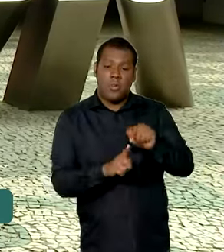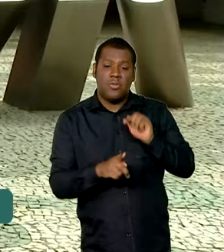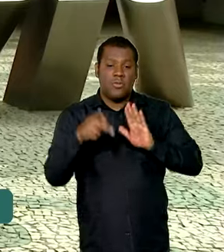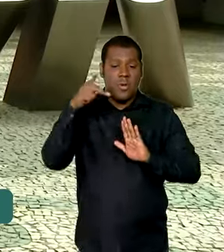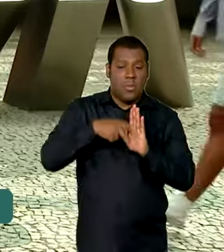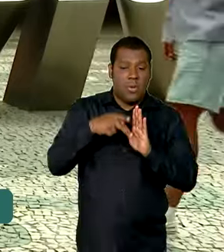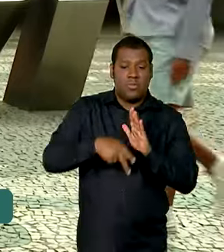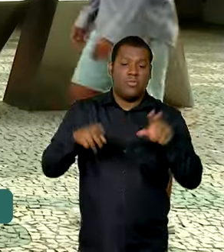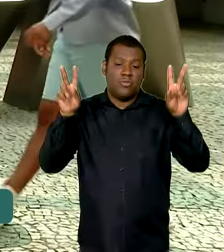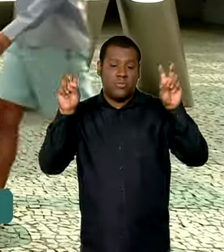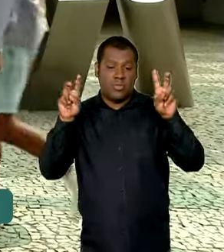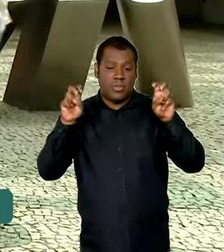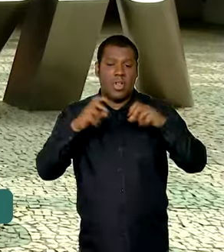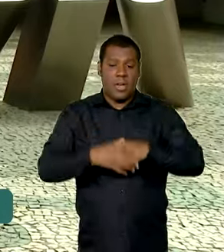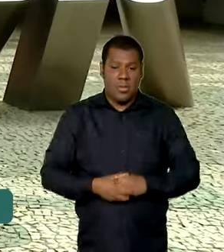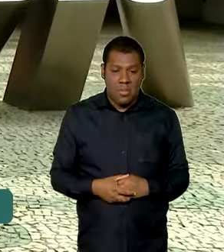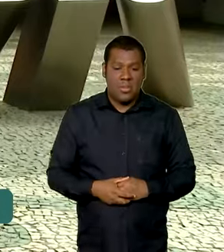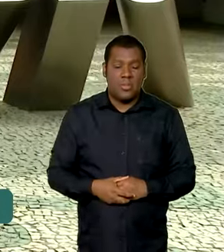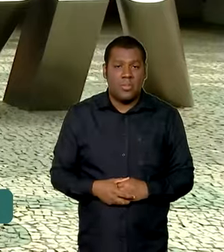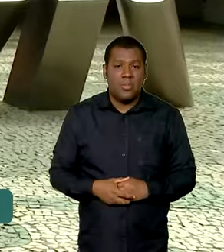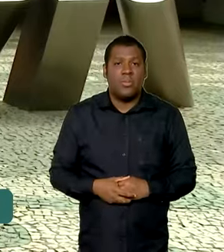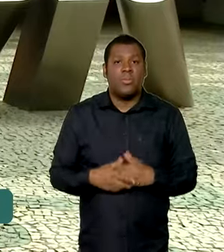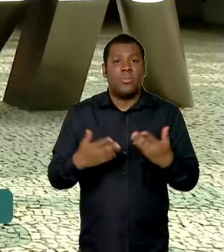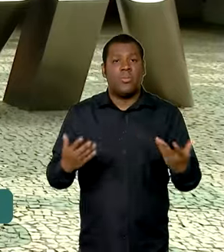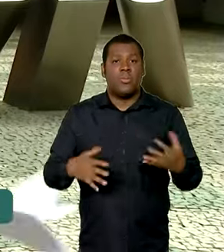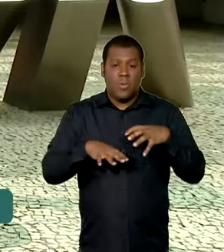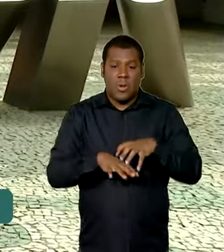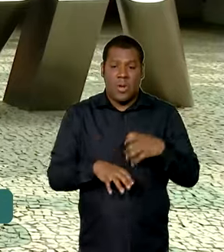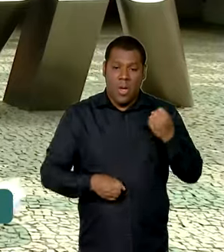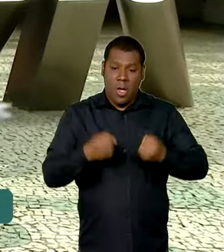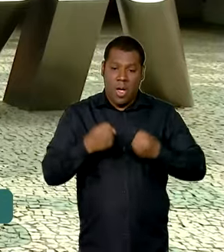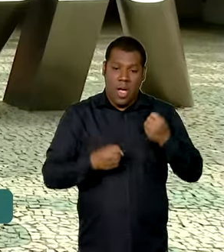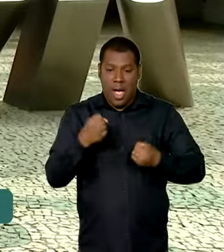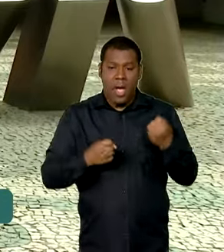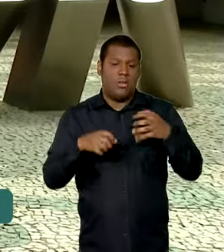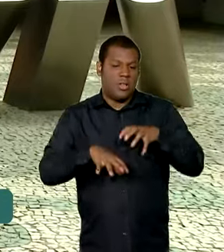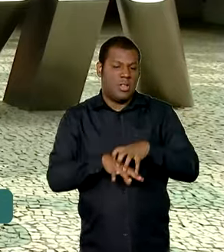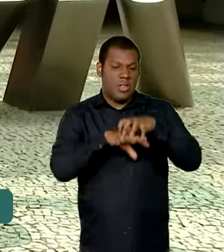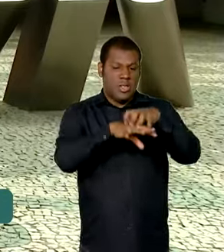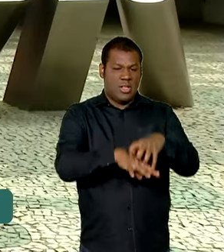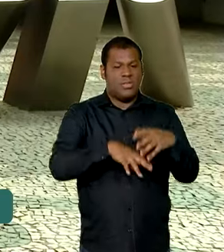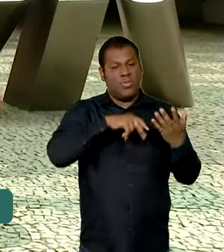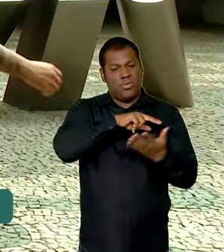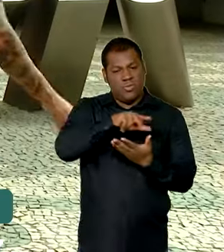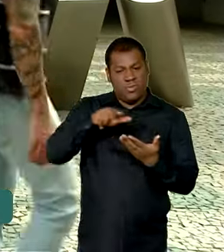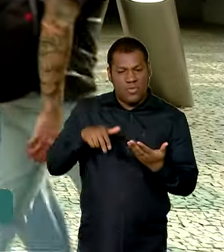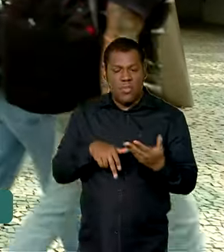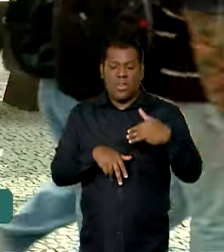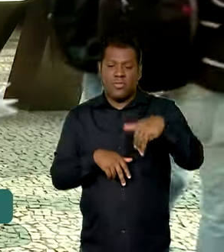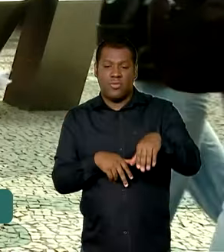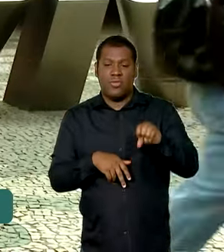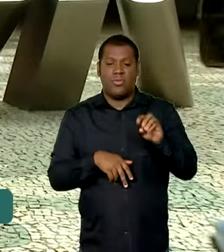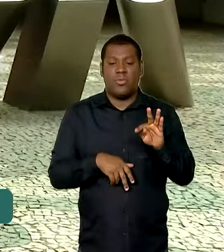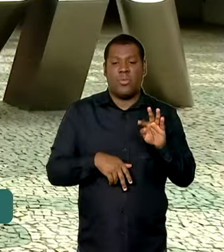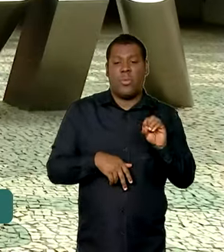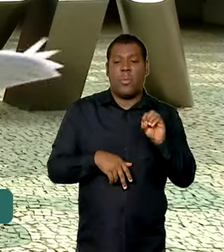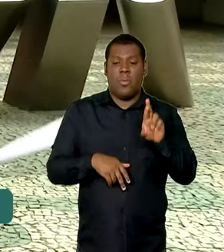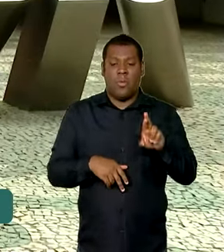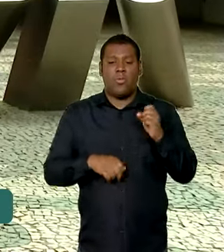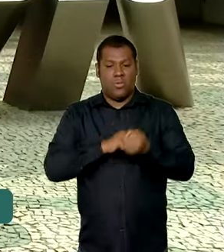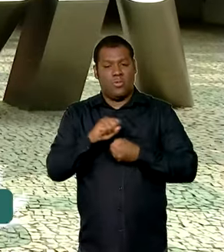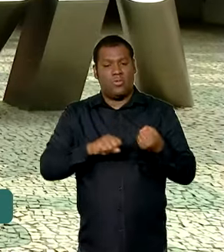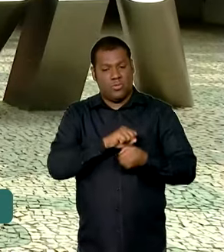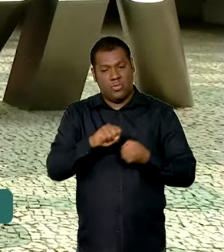por exemplo, baterias e os trens de força, que são compostos pelo motor e por uma caixa de transmissão,